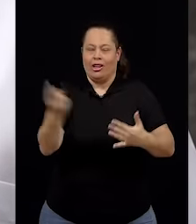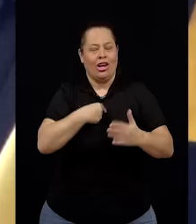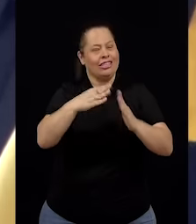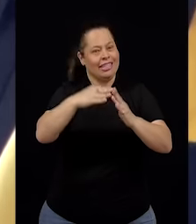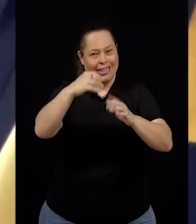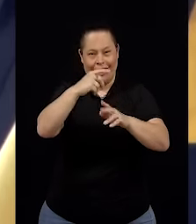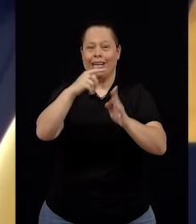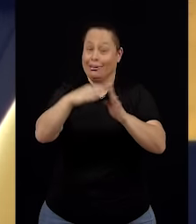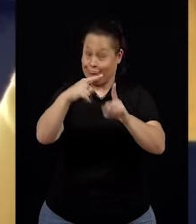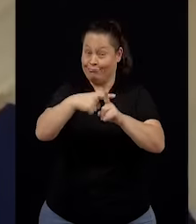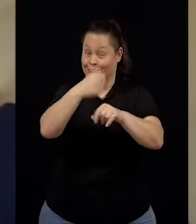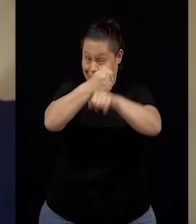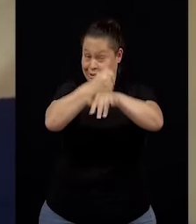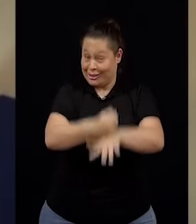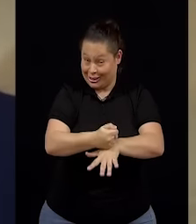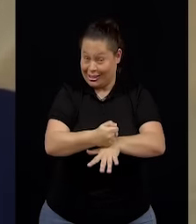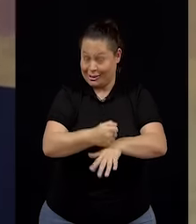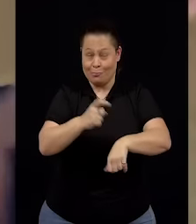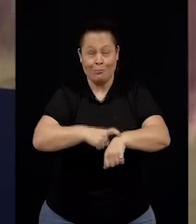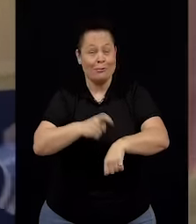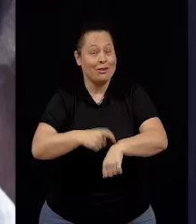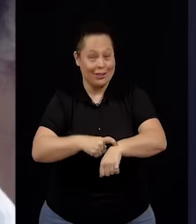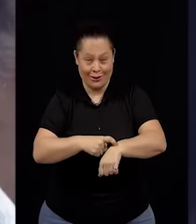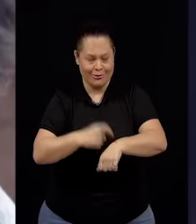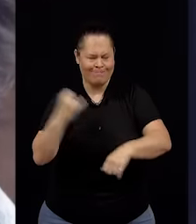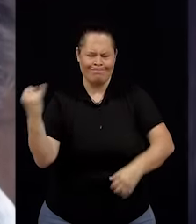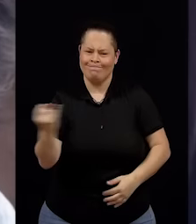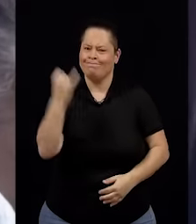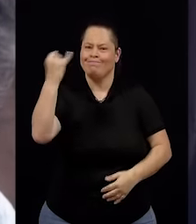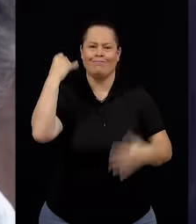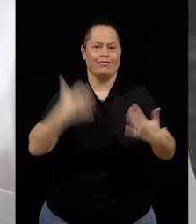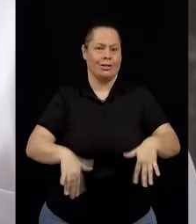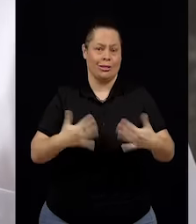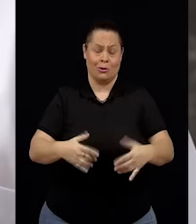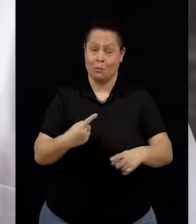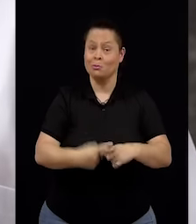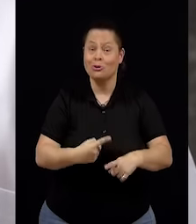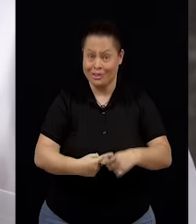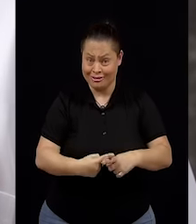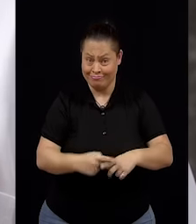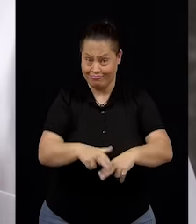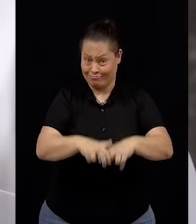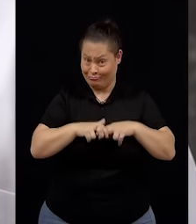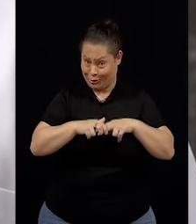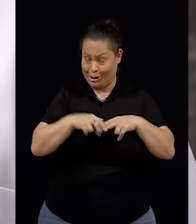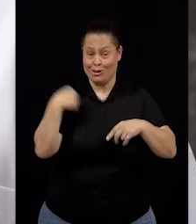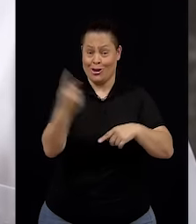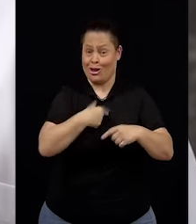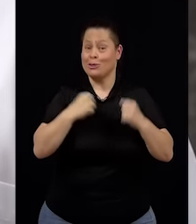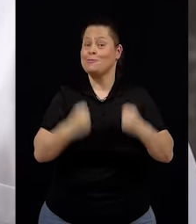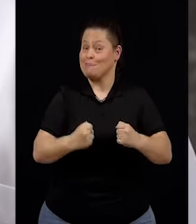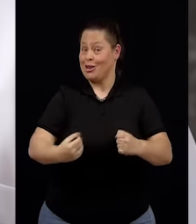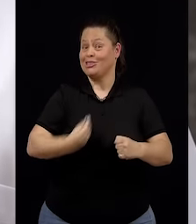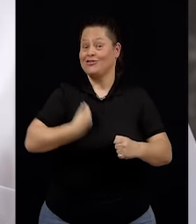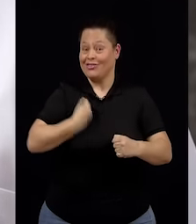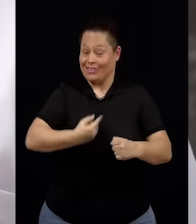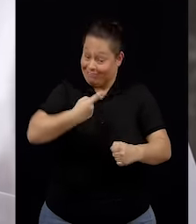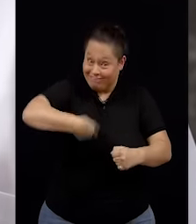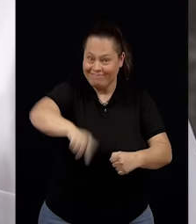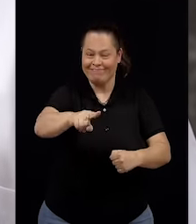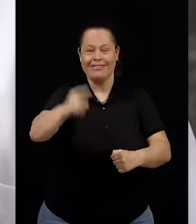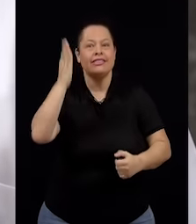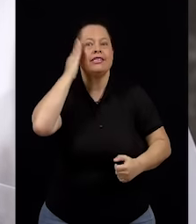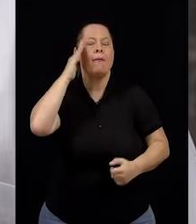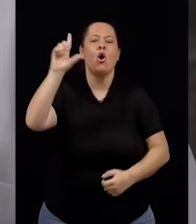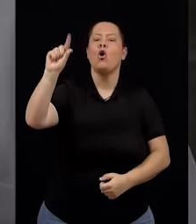Belo Horizonte. É um momento importante porque eu vou poder ter a oportunidade de conhecer o cenário